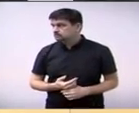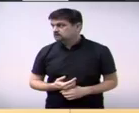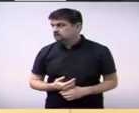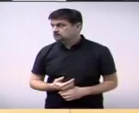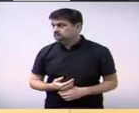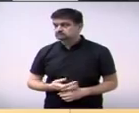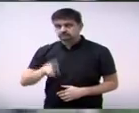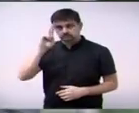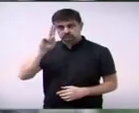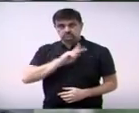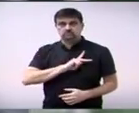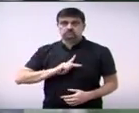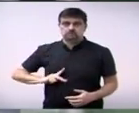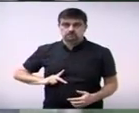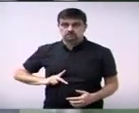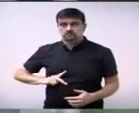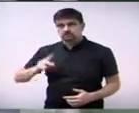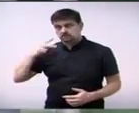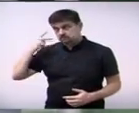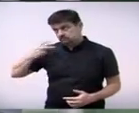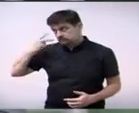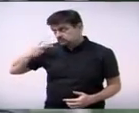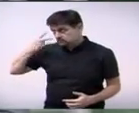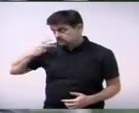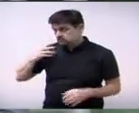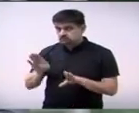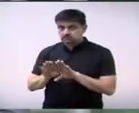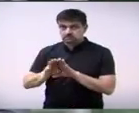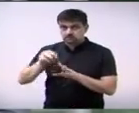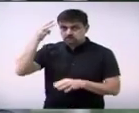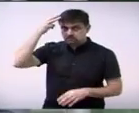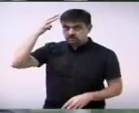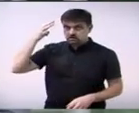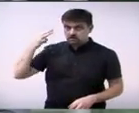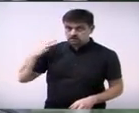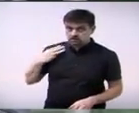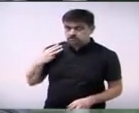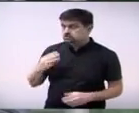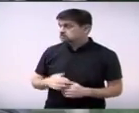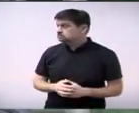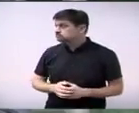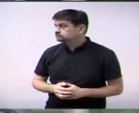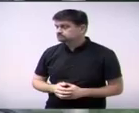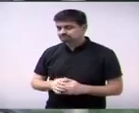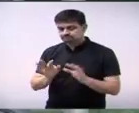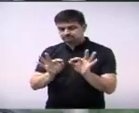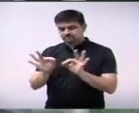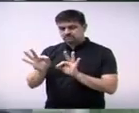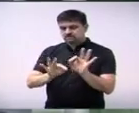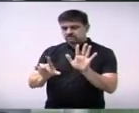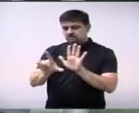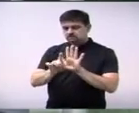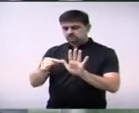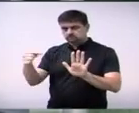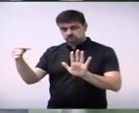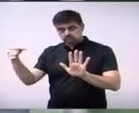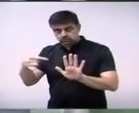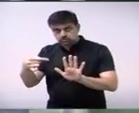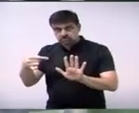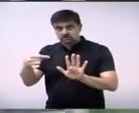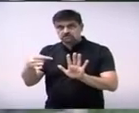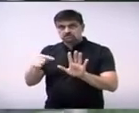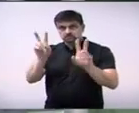senhor presidente colegas vereadores vereadora esse projeto que trata